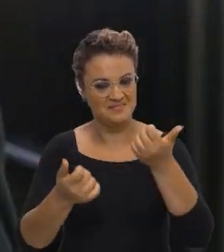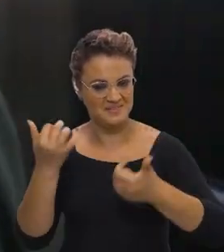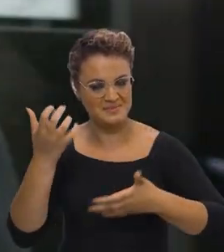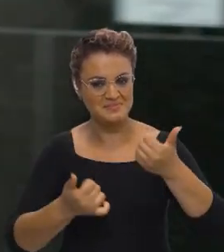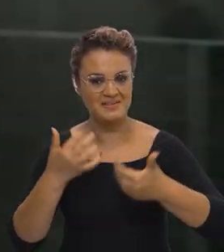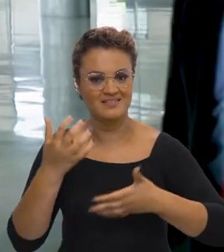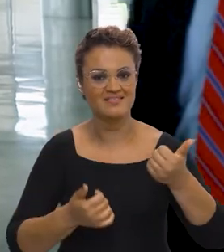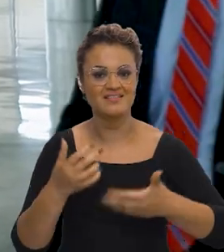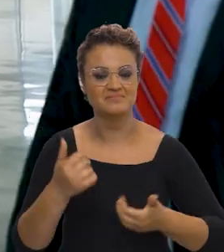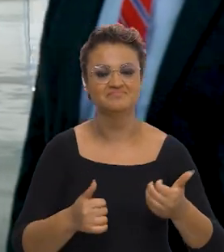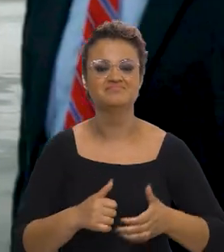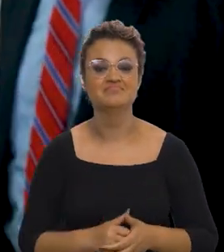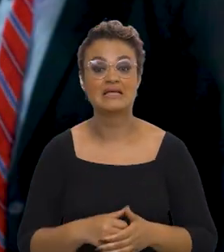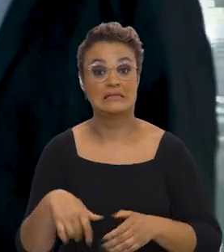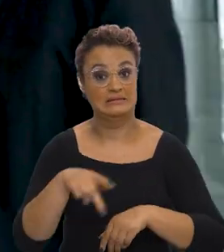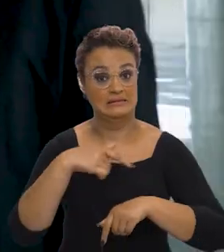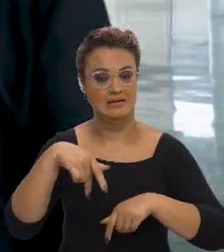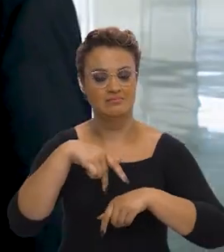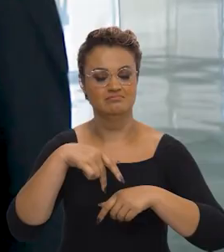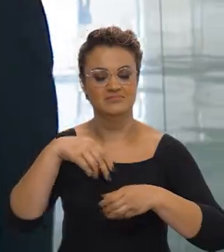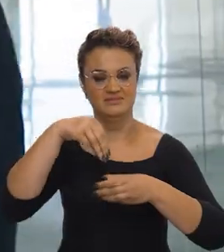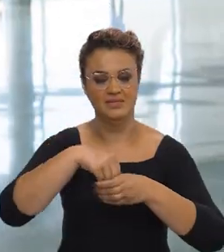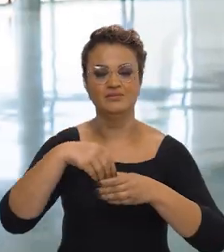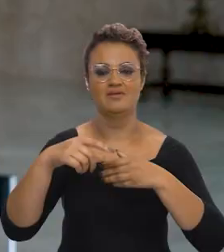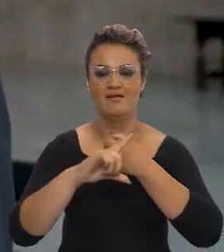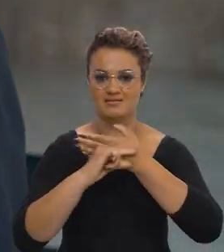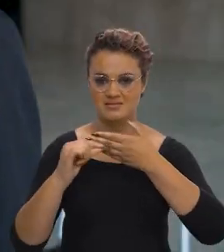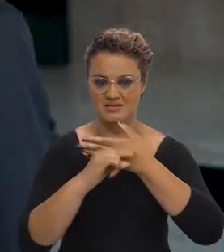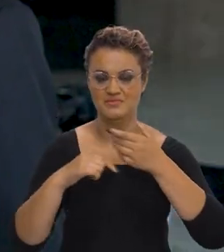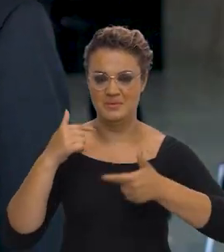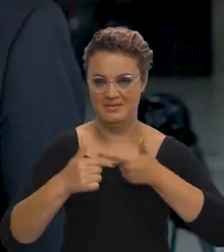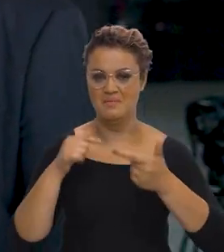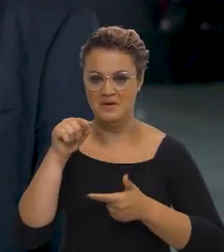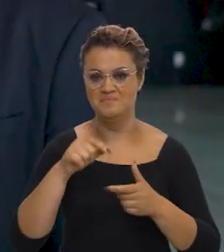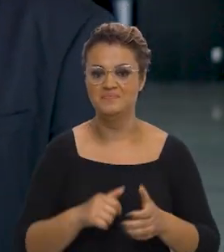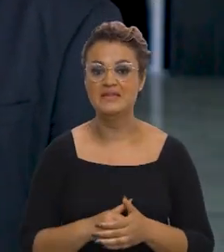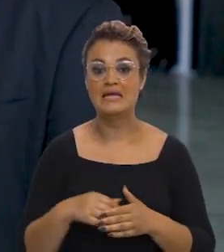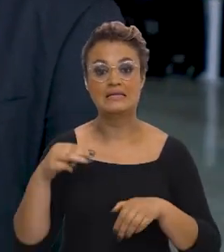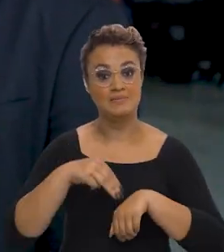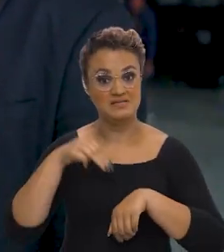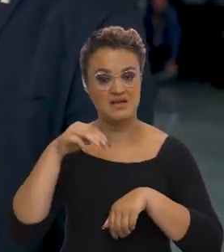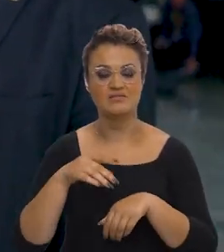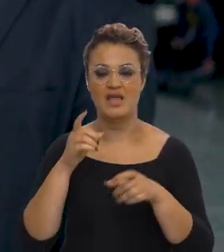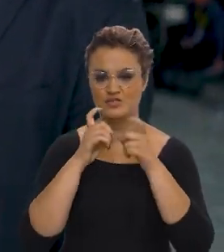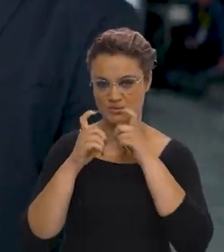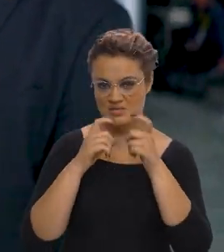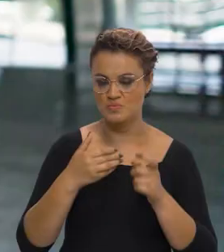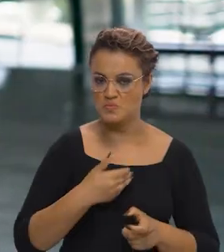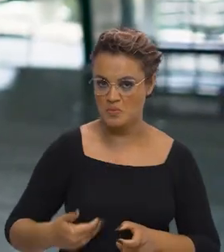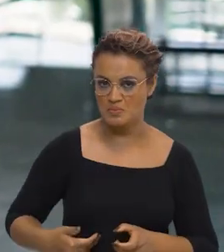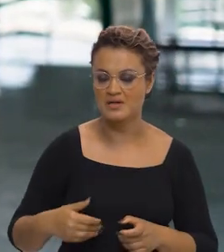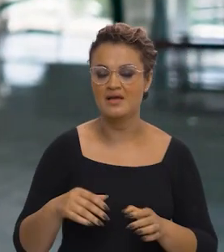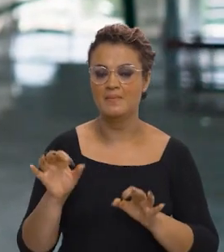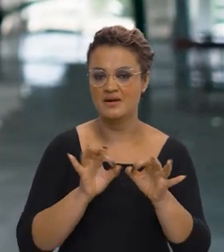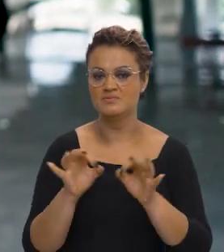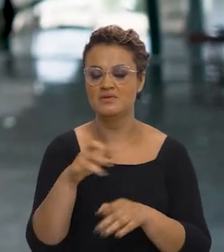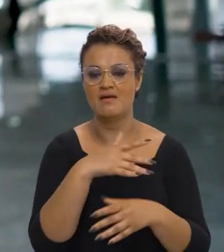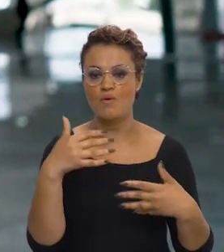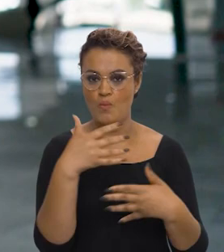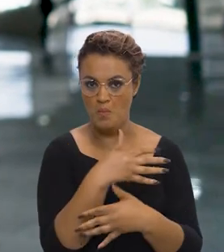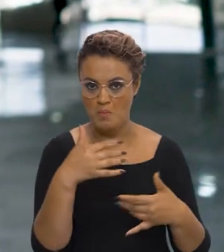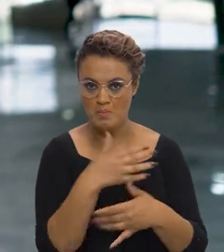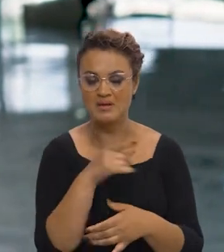articulação e monitoramento da Casa Civil, Maurício Muniz, mestre em Administração Pública e Planejamento